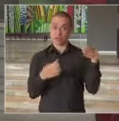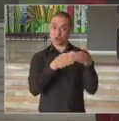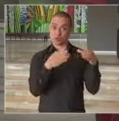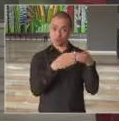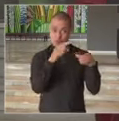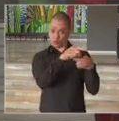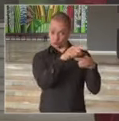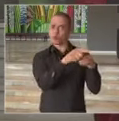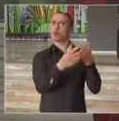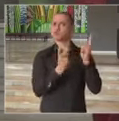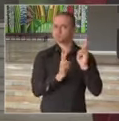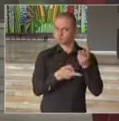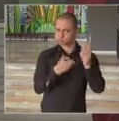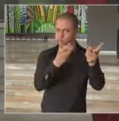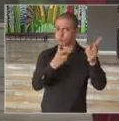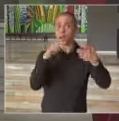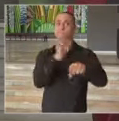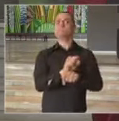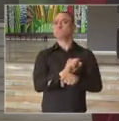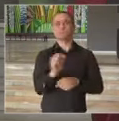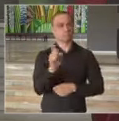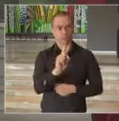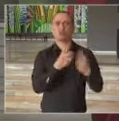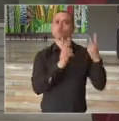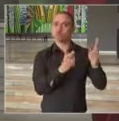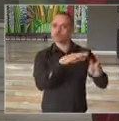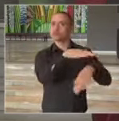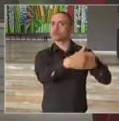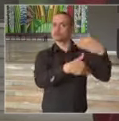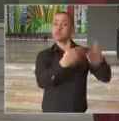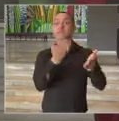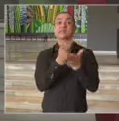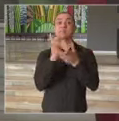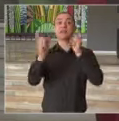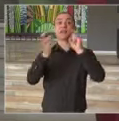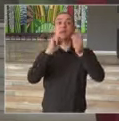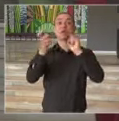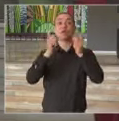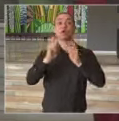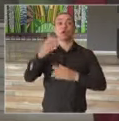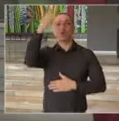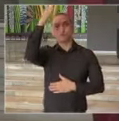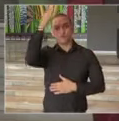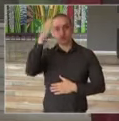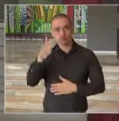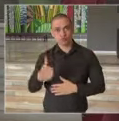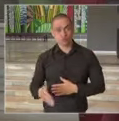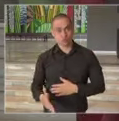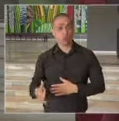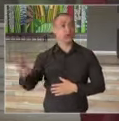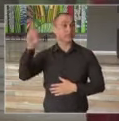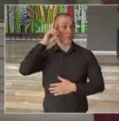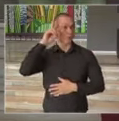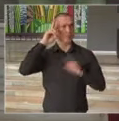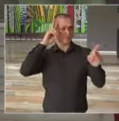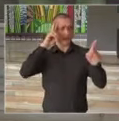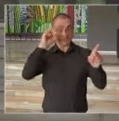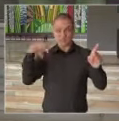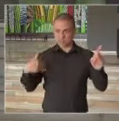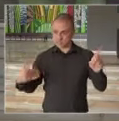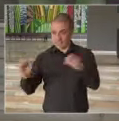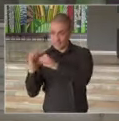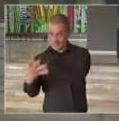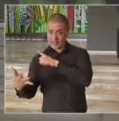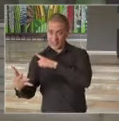continua ativo e manterá suas reuniões e suas doações enquanto tivermos o